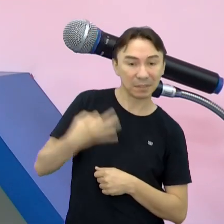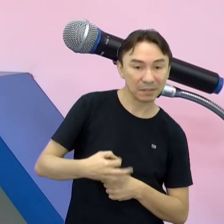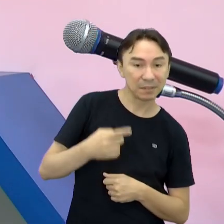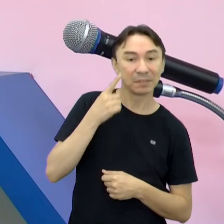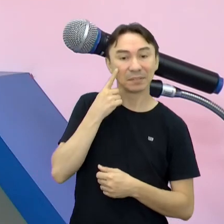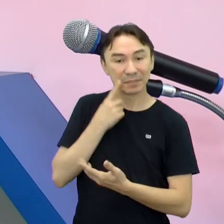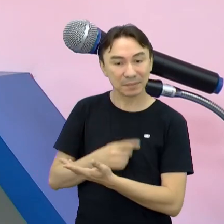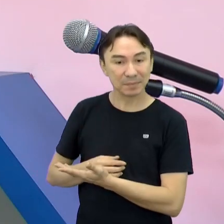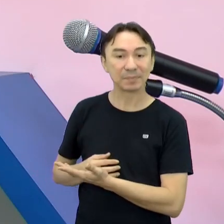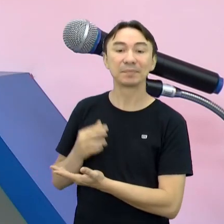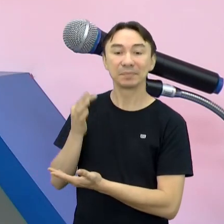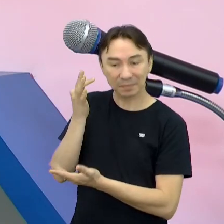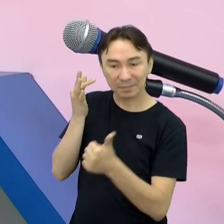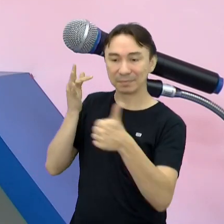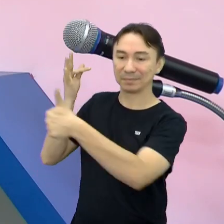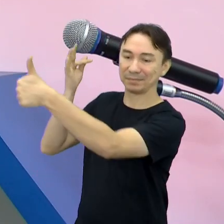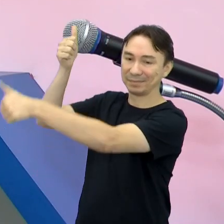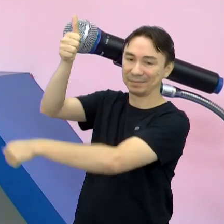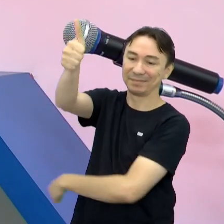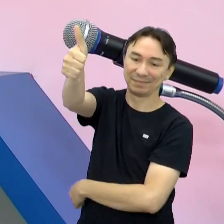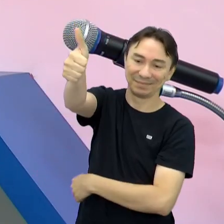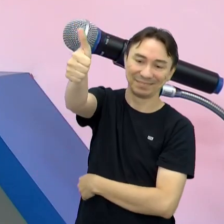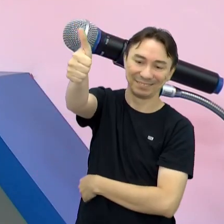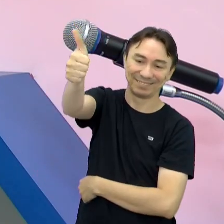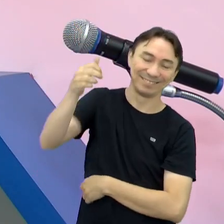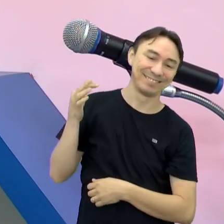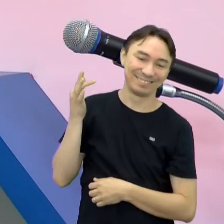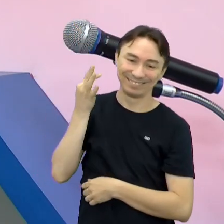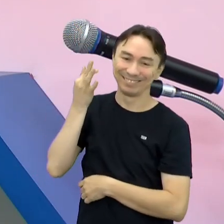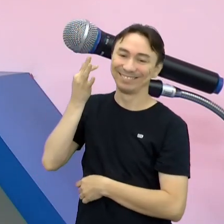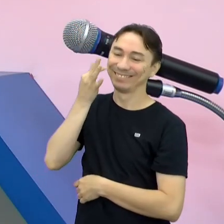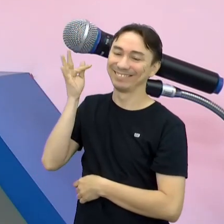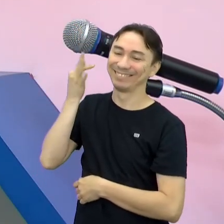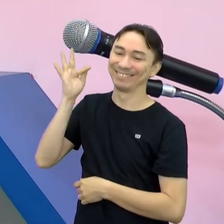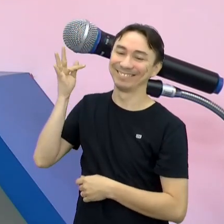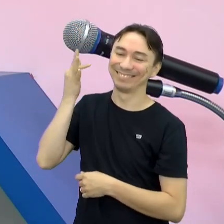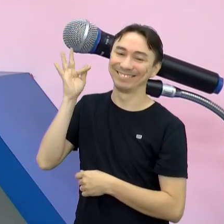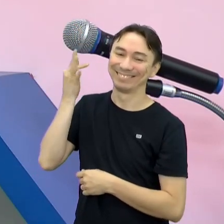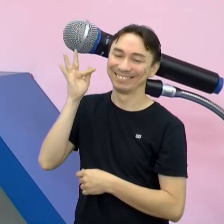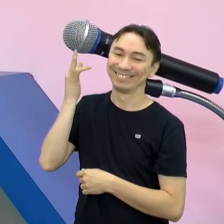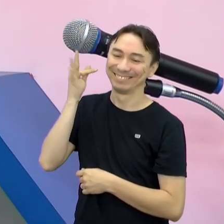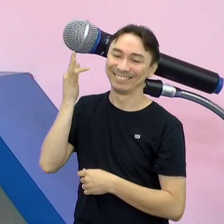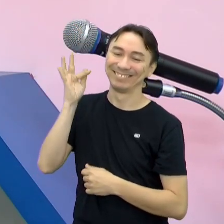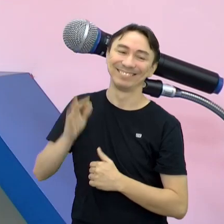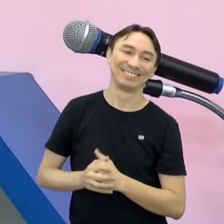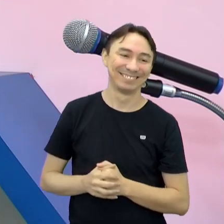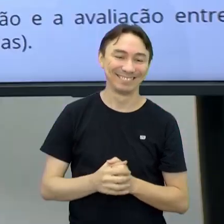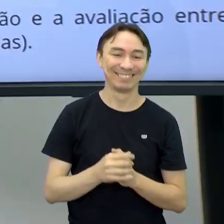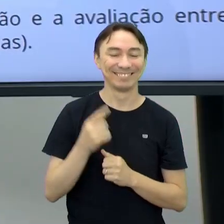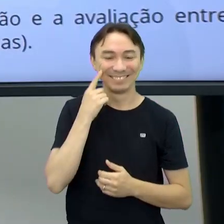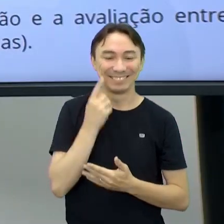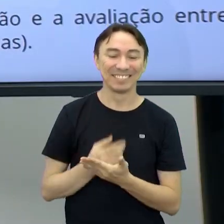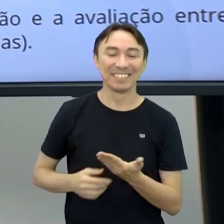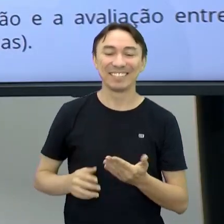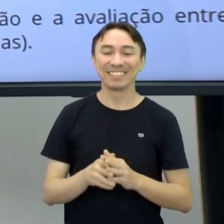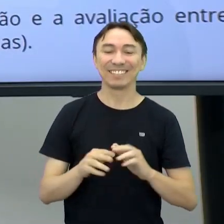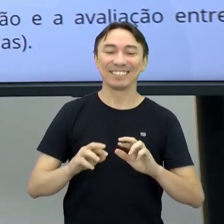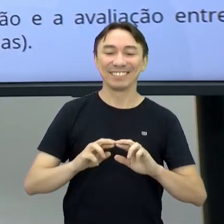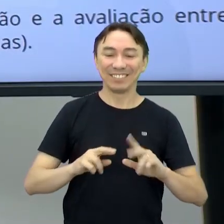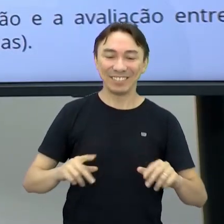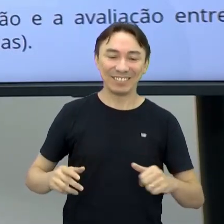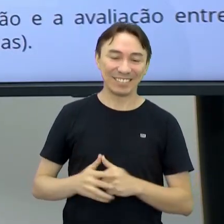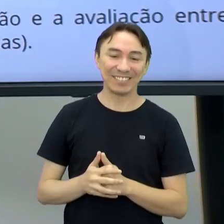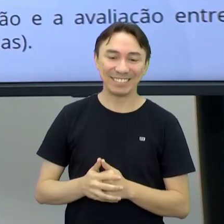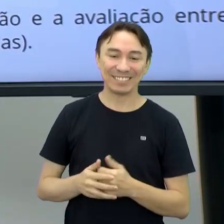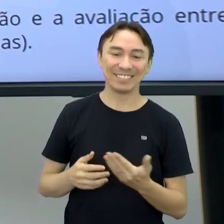É um Fzinho aqui Tá certo, Helder? Olha lá, certíssimo É isso aí Ah, e também vem o sinal Eu sempre